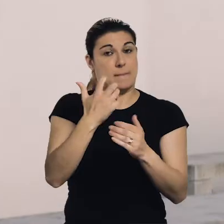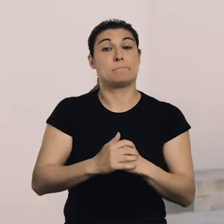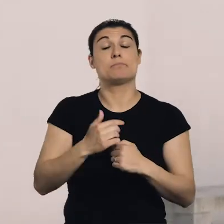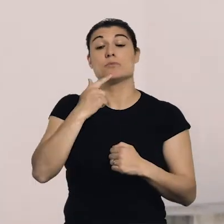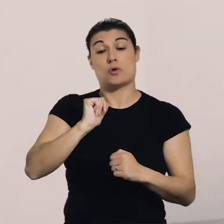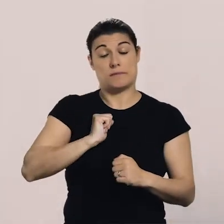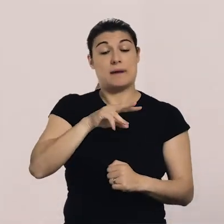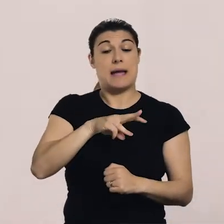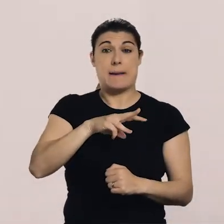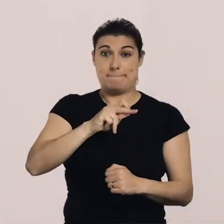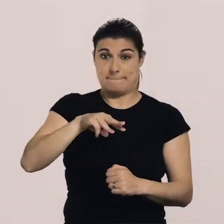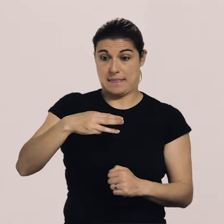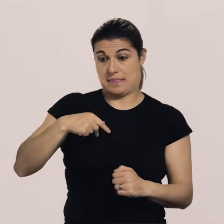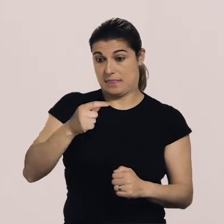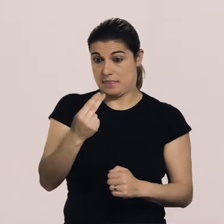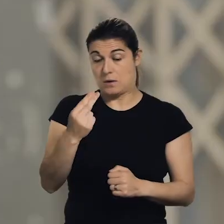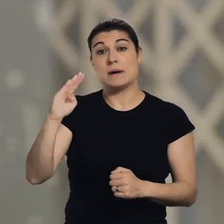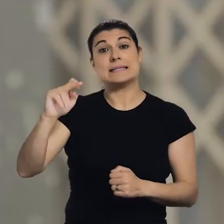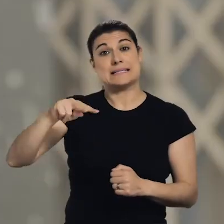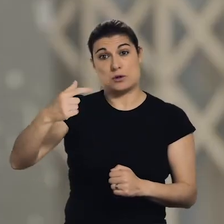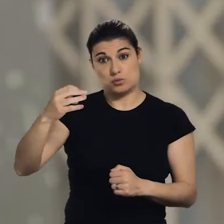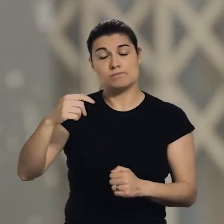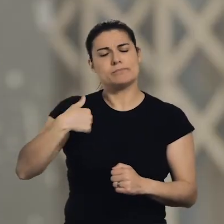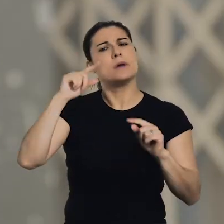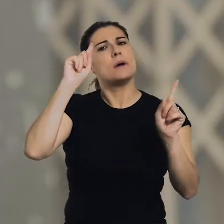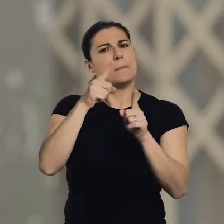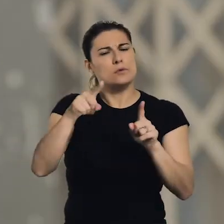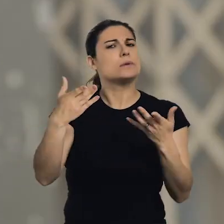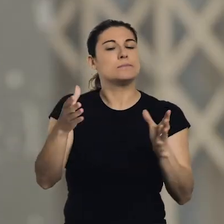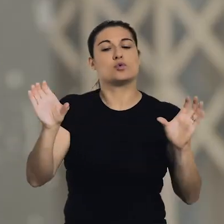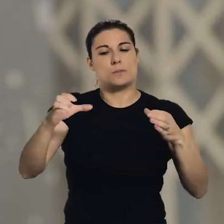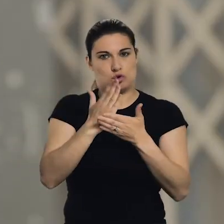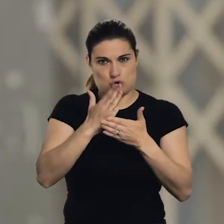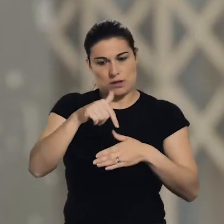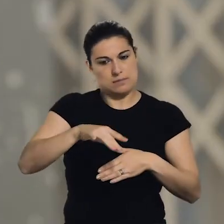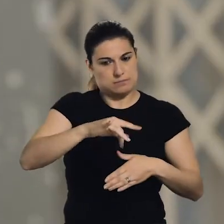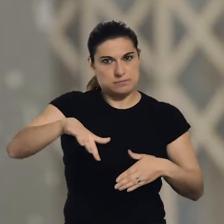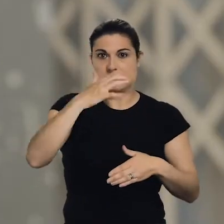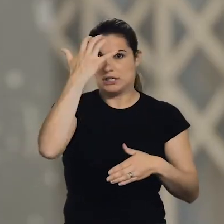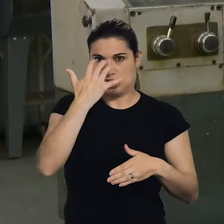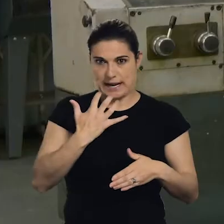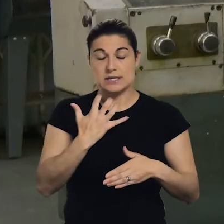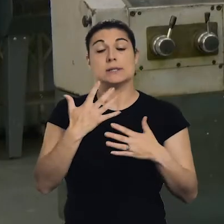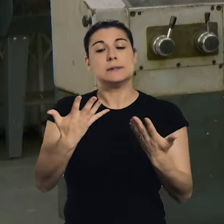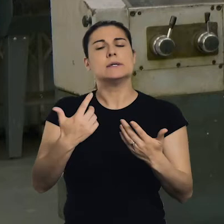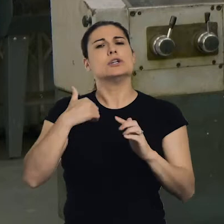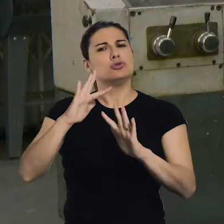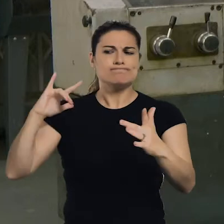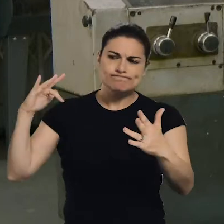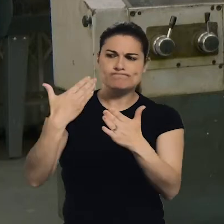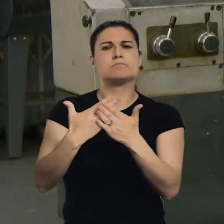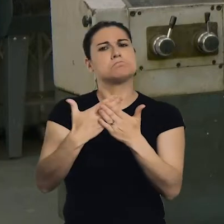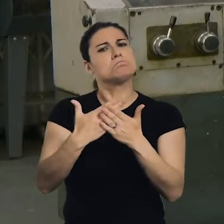e do país. Se chama Amadeu Santos, sou professor aqui no Agrupamento Escolas de Estarreja. Nós temos